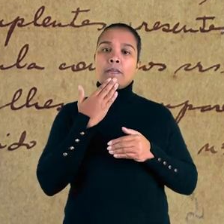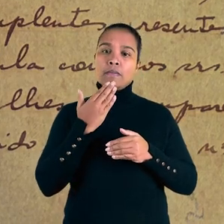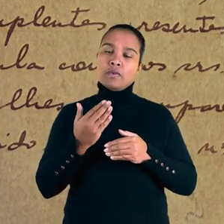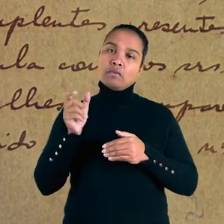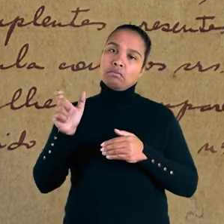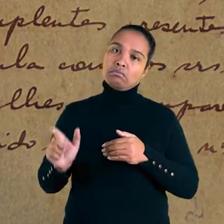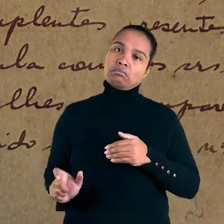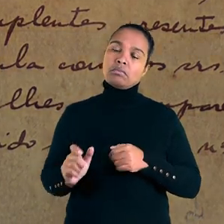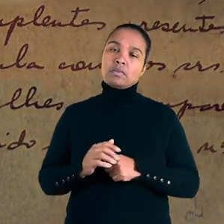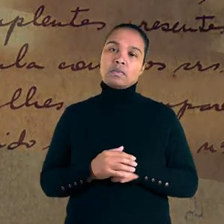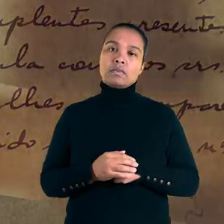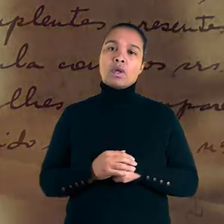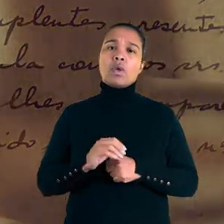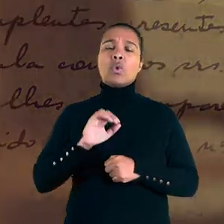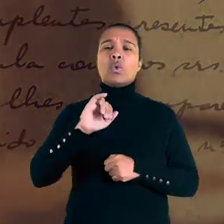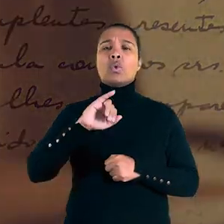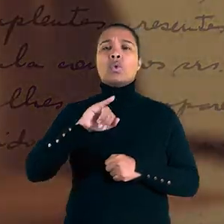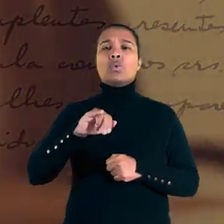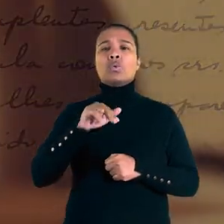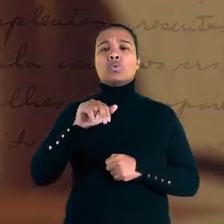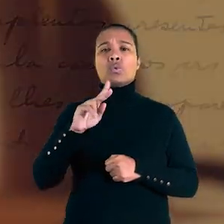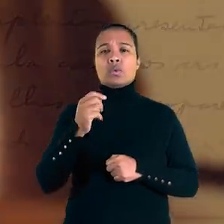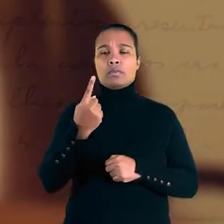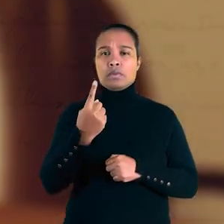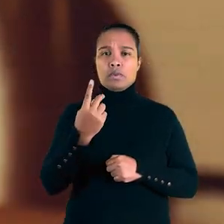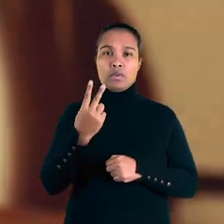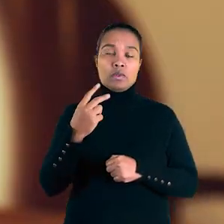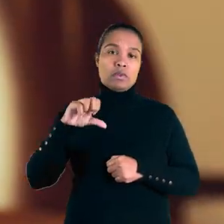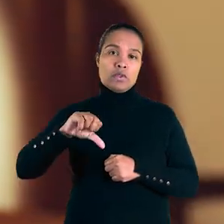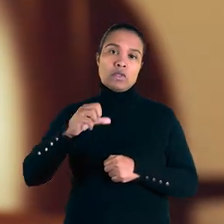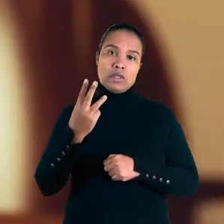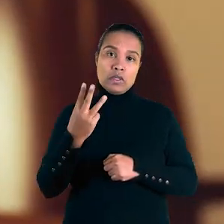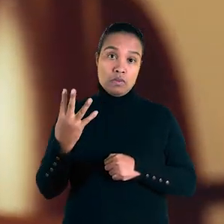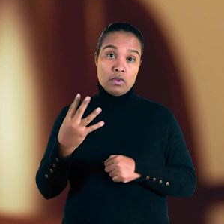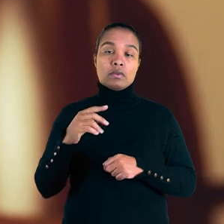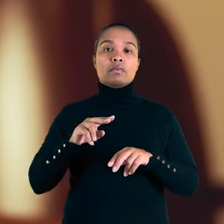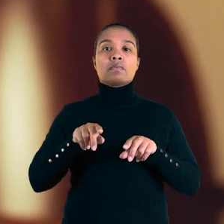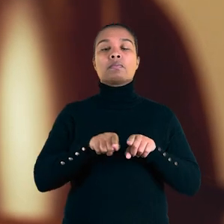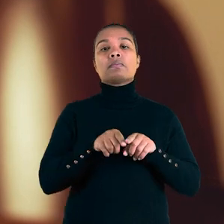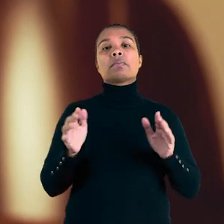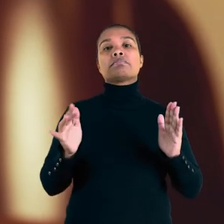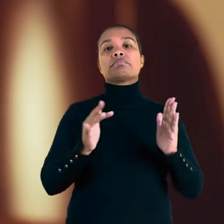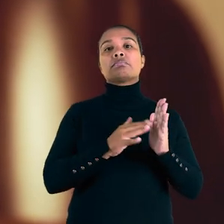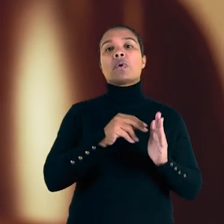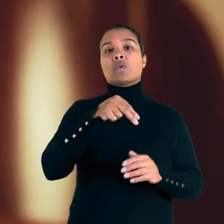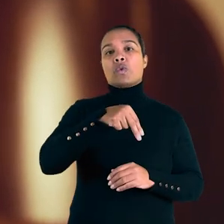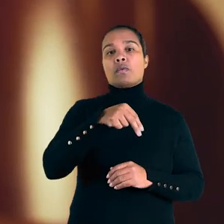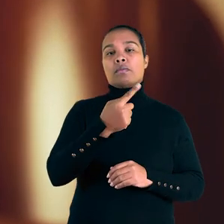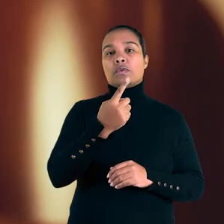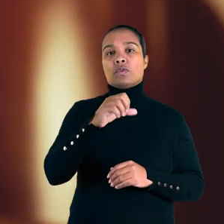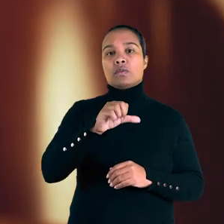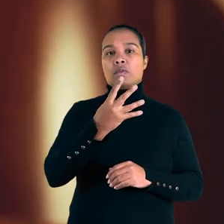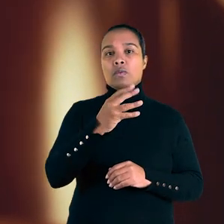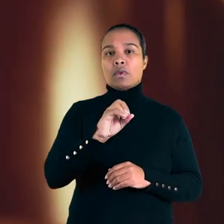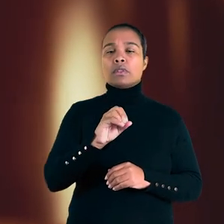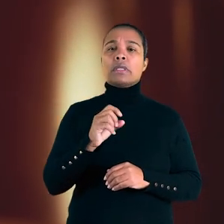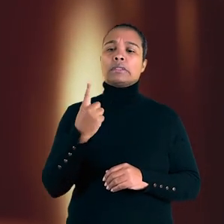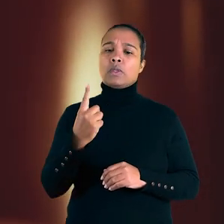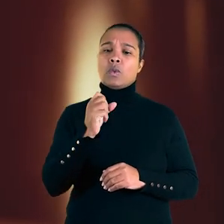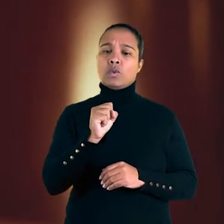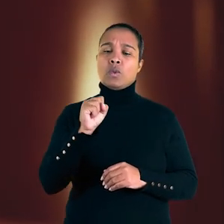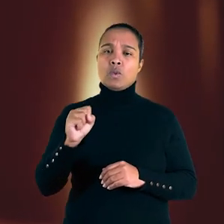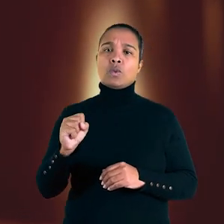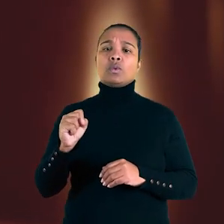a pedido do autor. Entre junho de 1934 e novembro de 1940, ocorreram